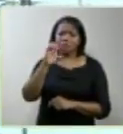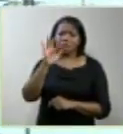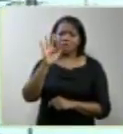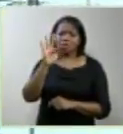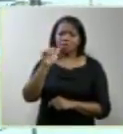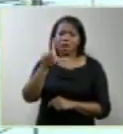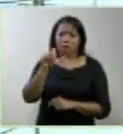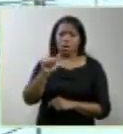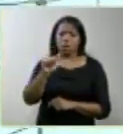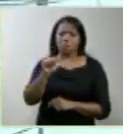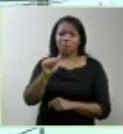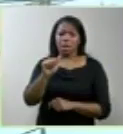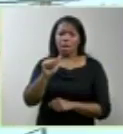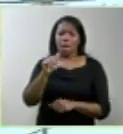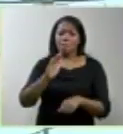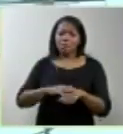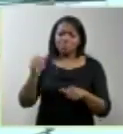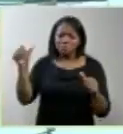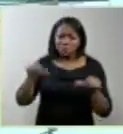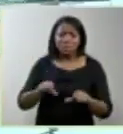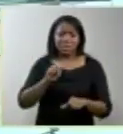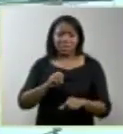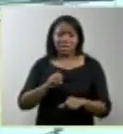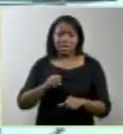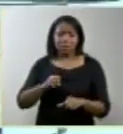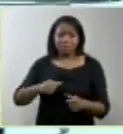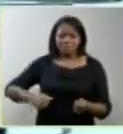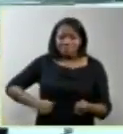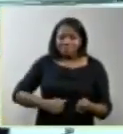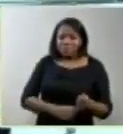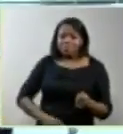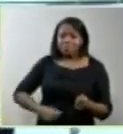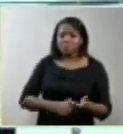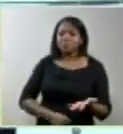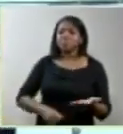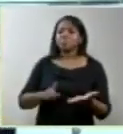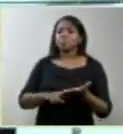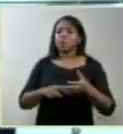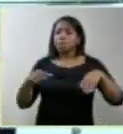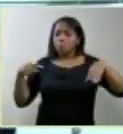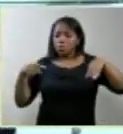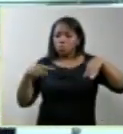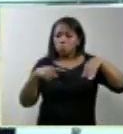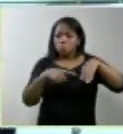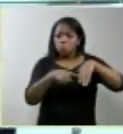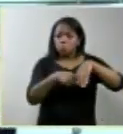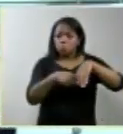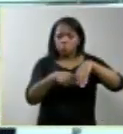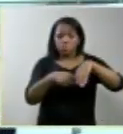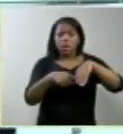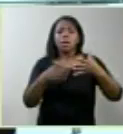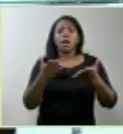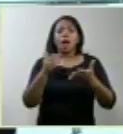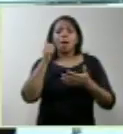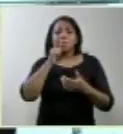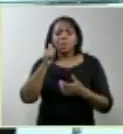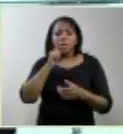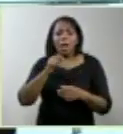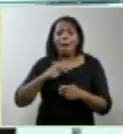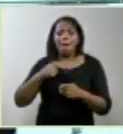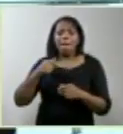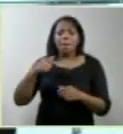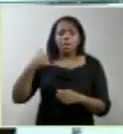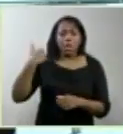Porque se com ressonância magnética, se com tomografia, os médicos não chegam de uma menina de mais de um ano,